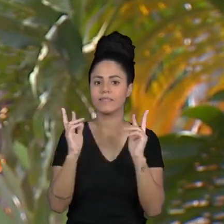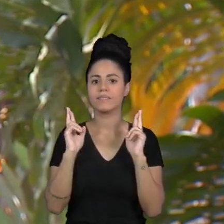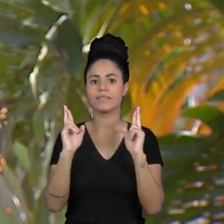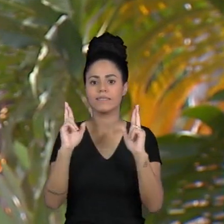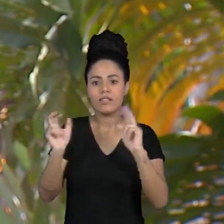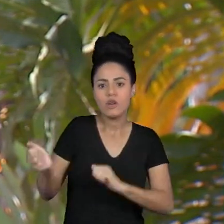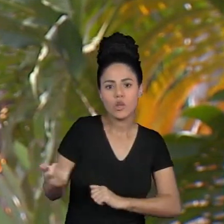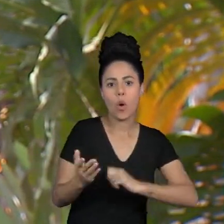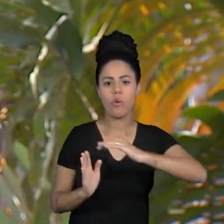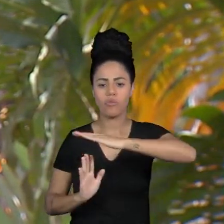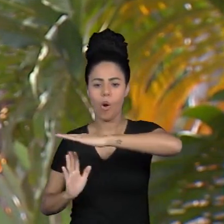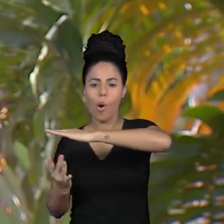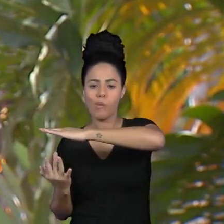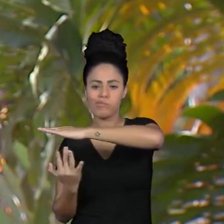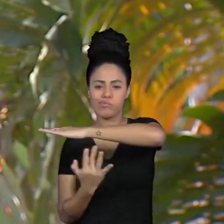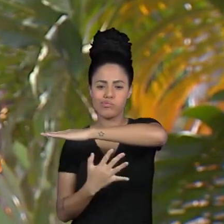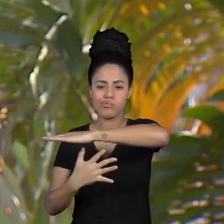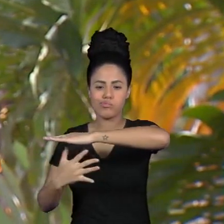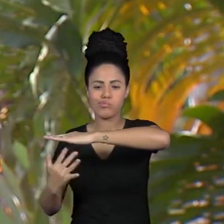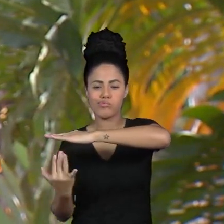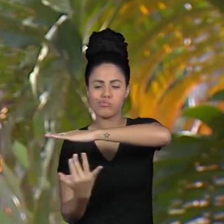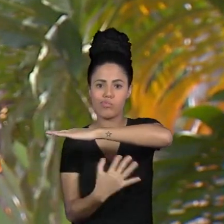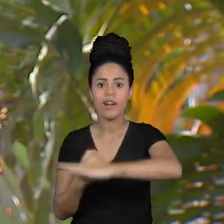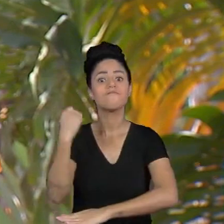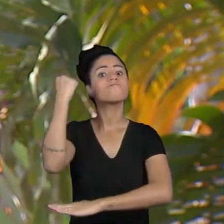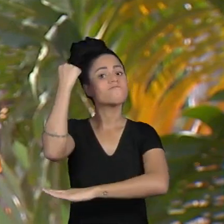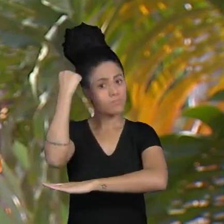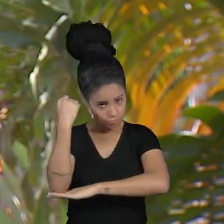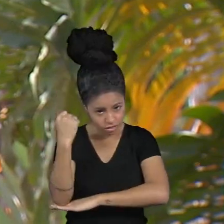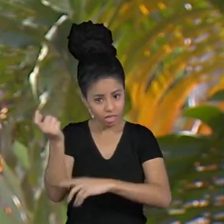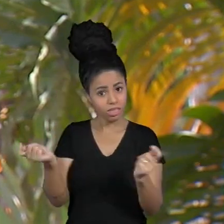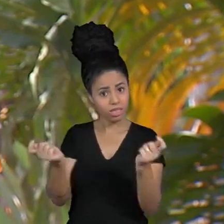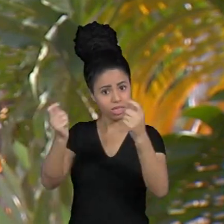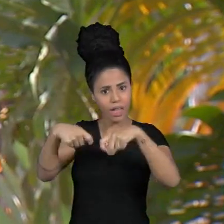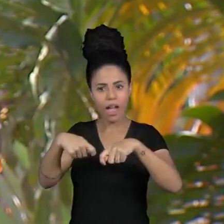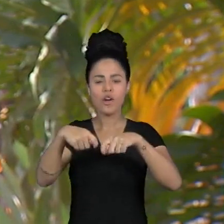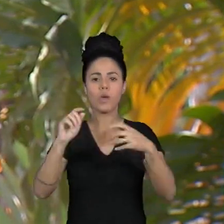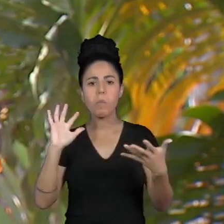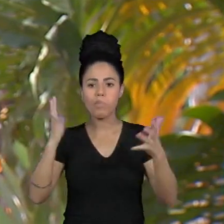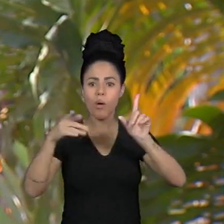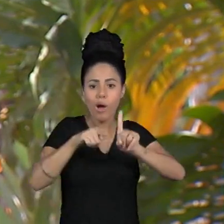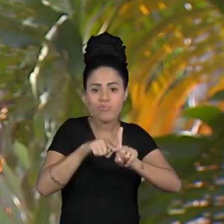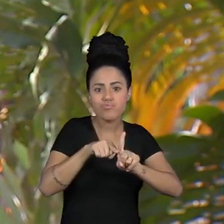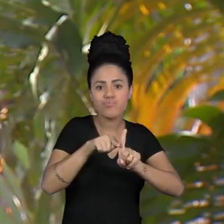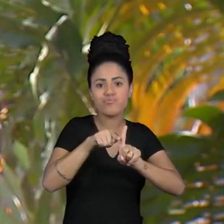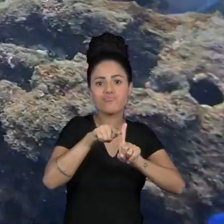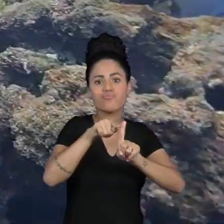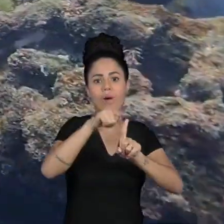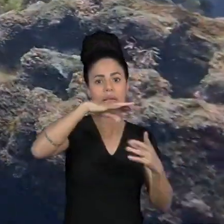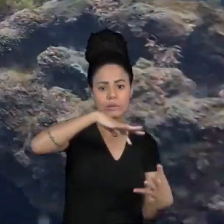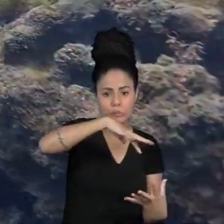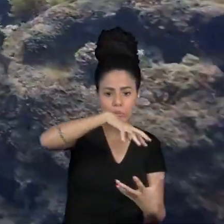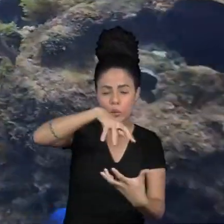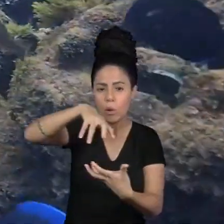que os corais brasileiros são mais resistentes ao aumento da temperatura média global